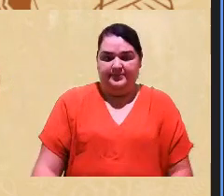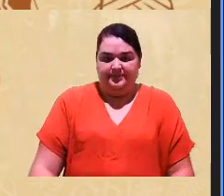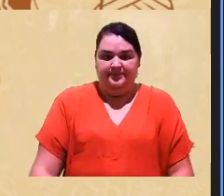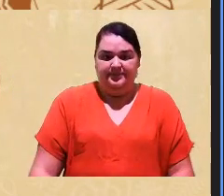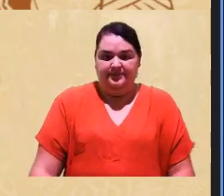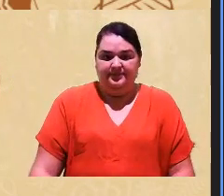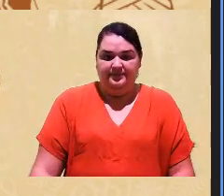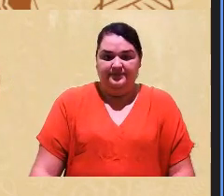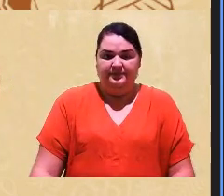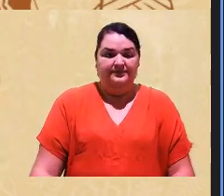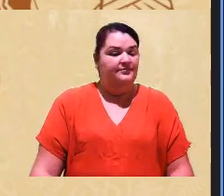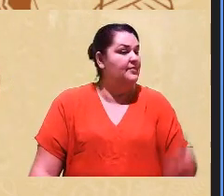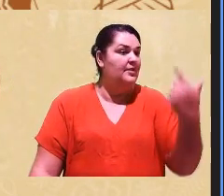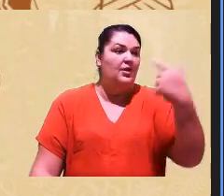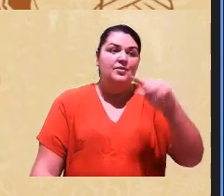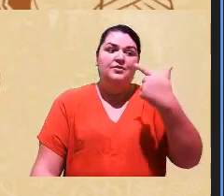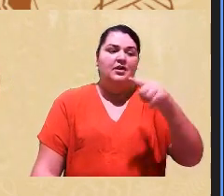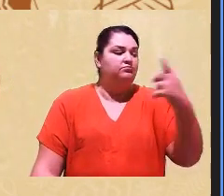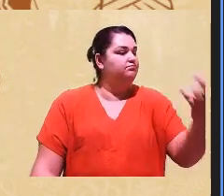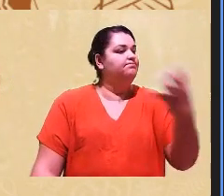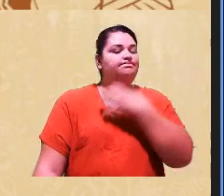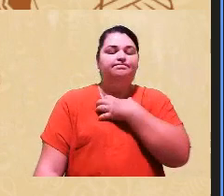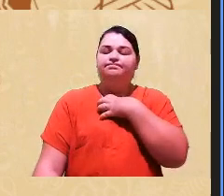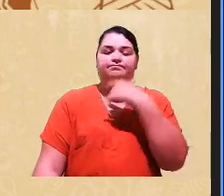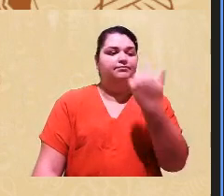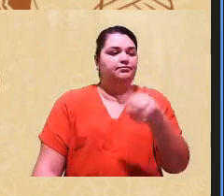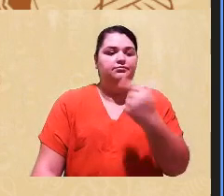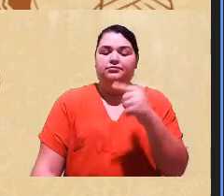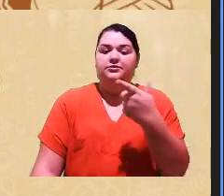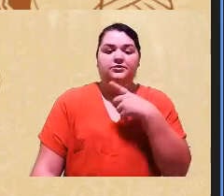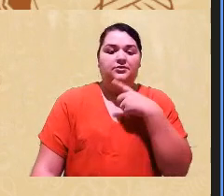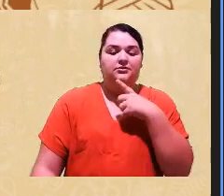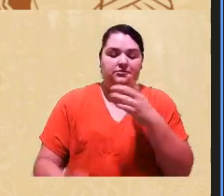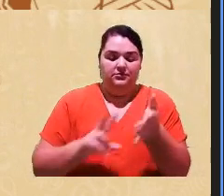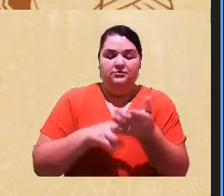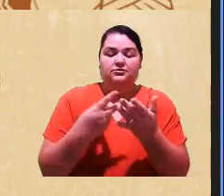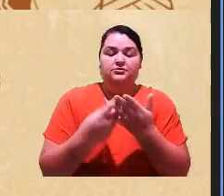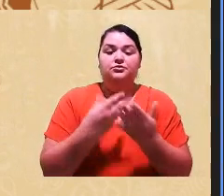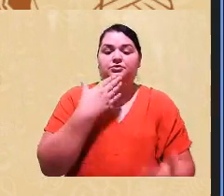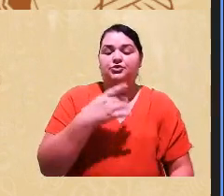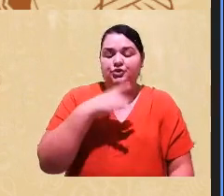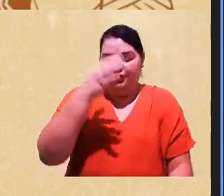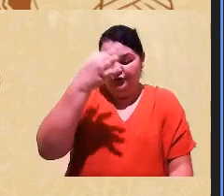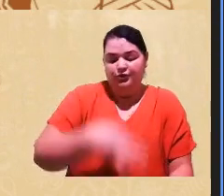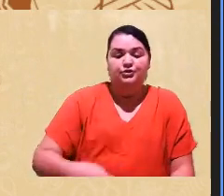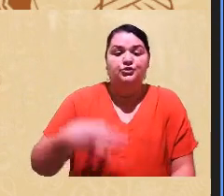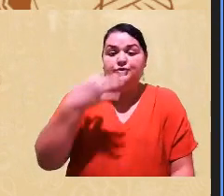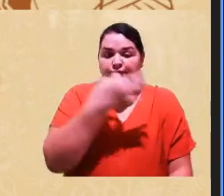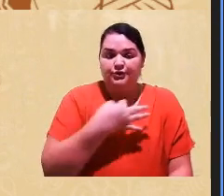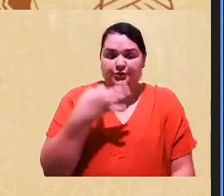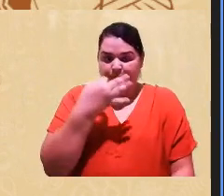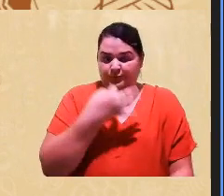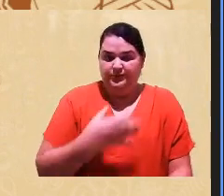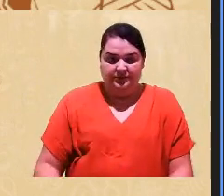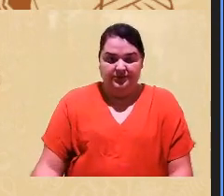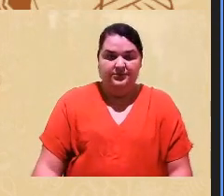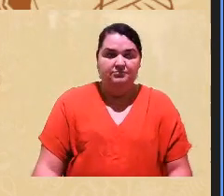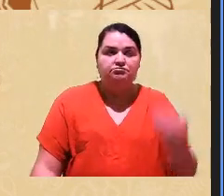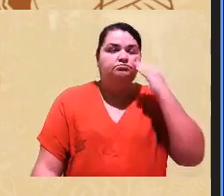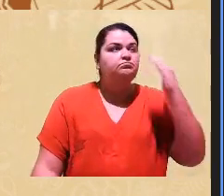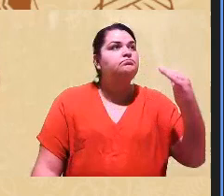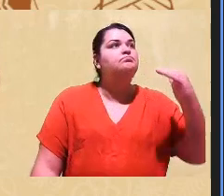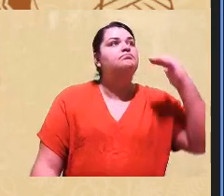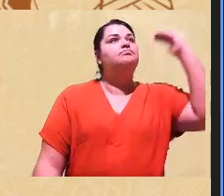de que não estavam constrangidos de ir por conta dos seus traços fenotípicos, estavam com a cabeça erguida, né, então, acho que